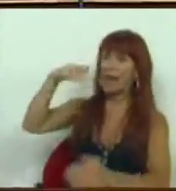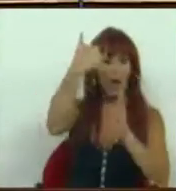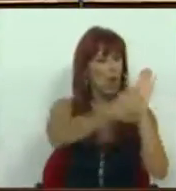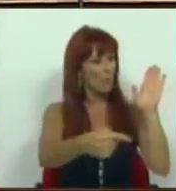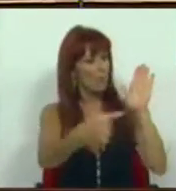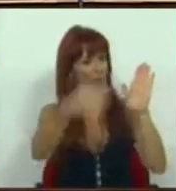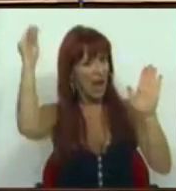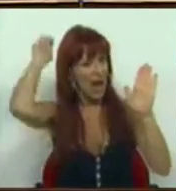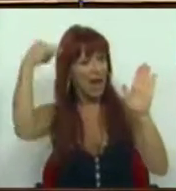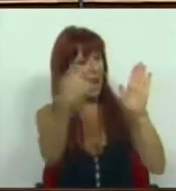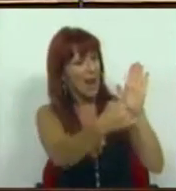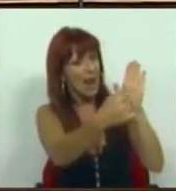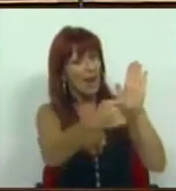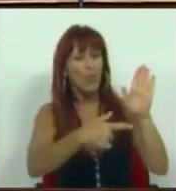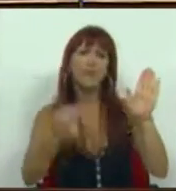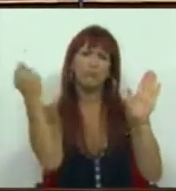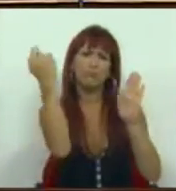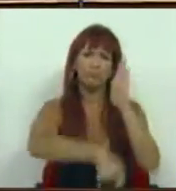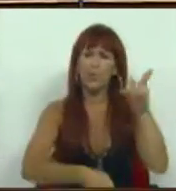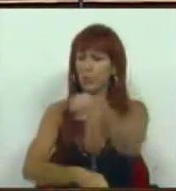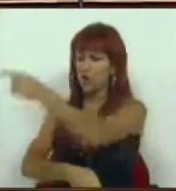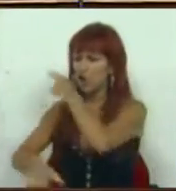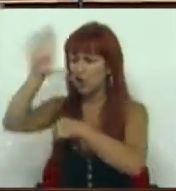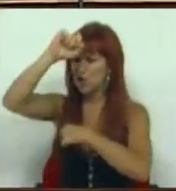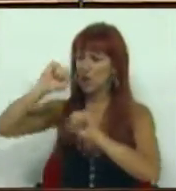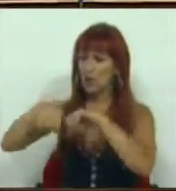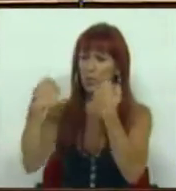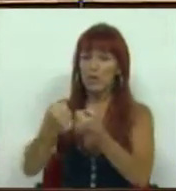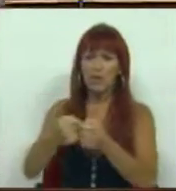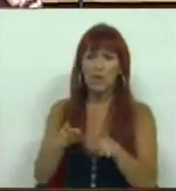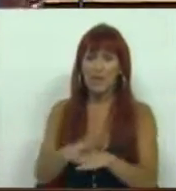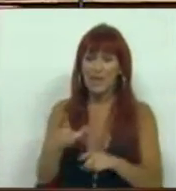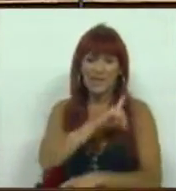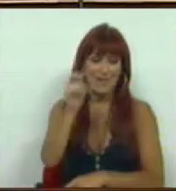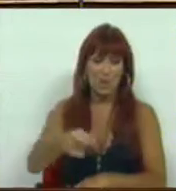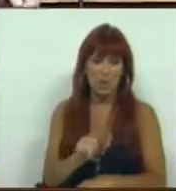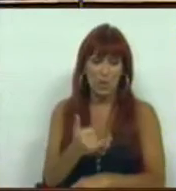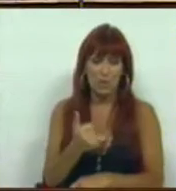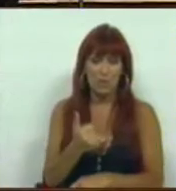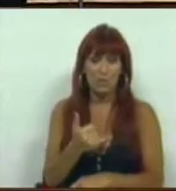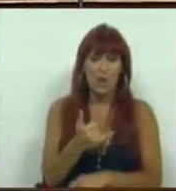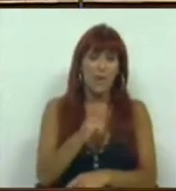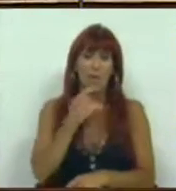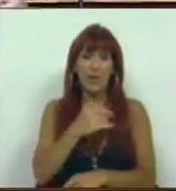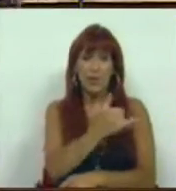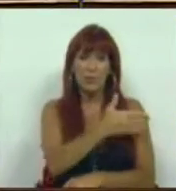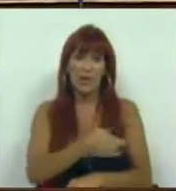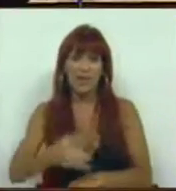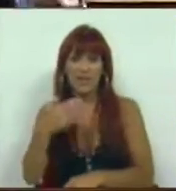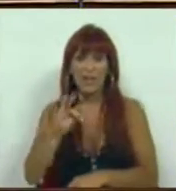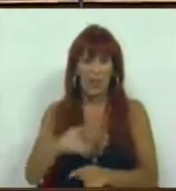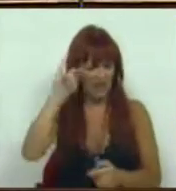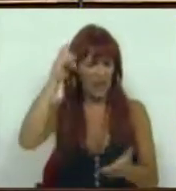Constituição da República é tributária de um Estado Social saiu de abril de 74, bem, essa ideia fica